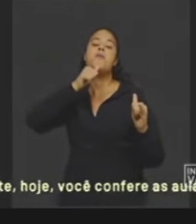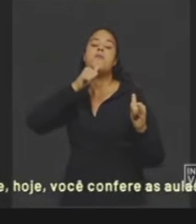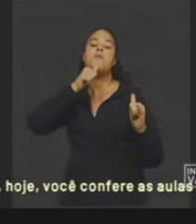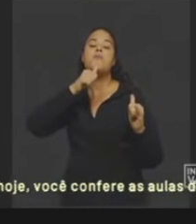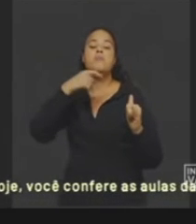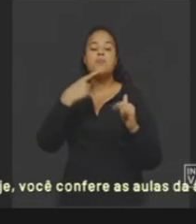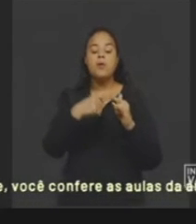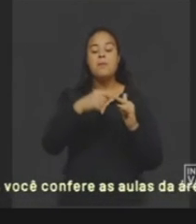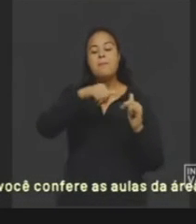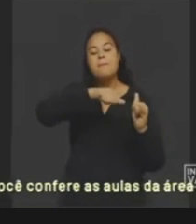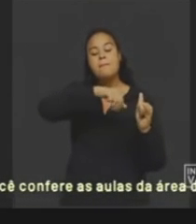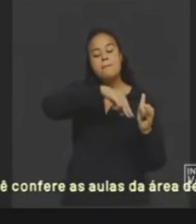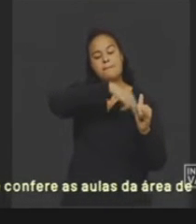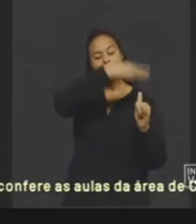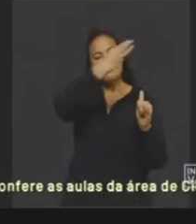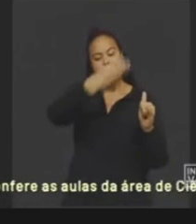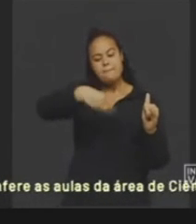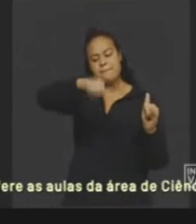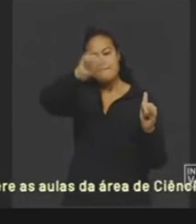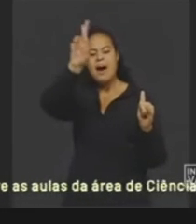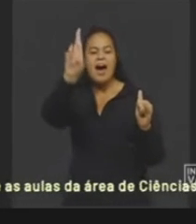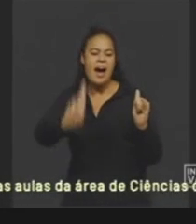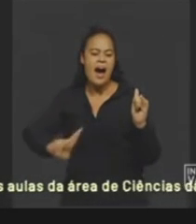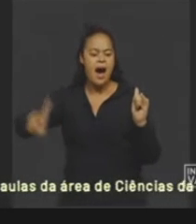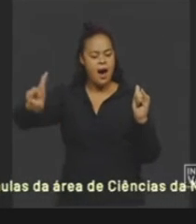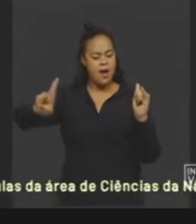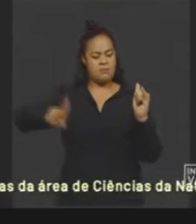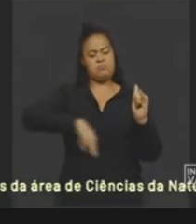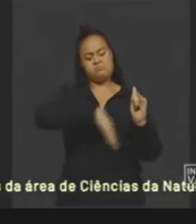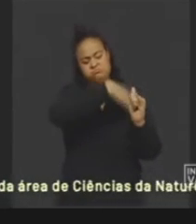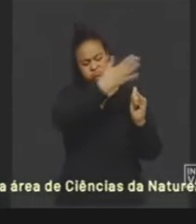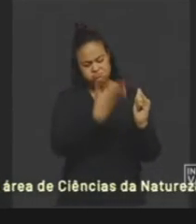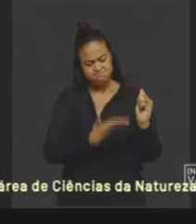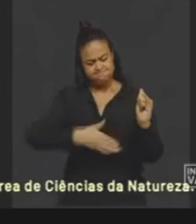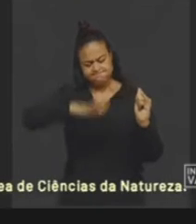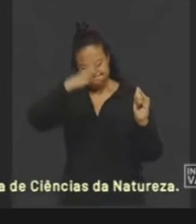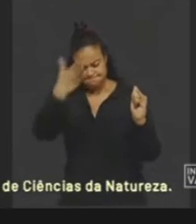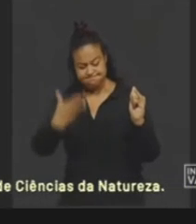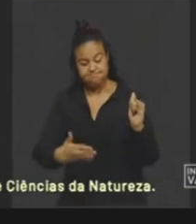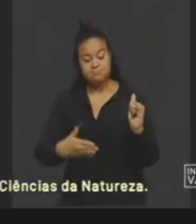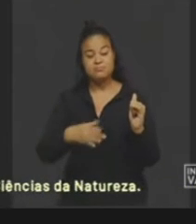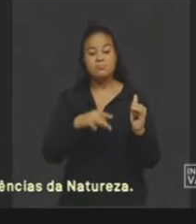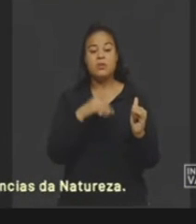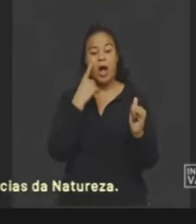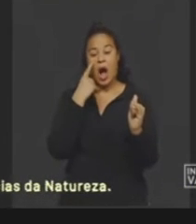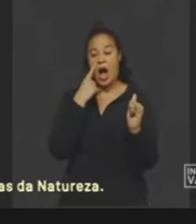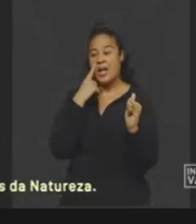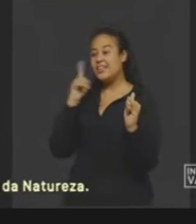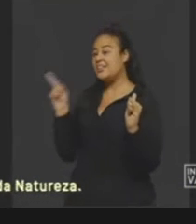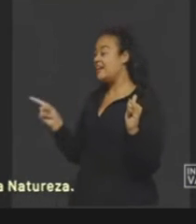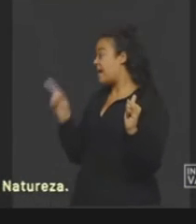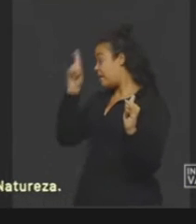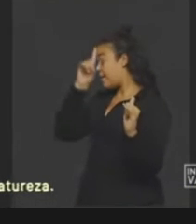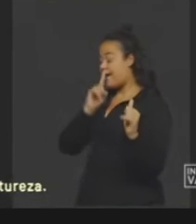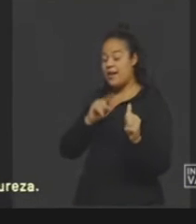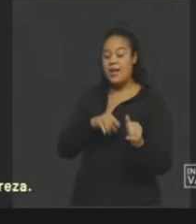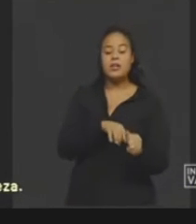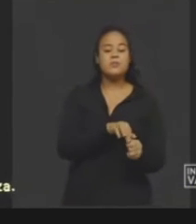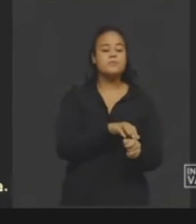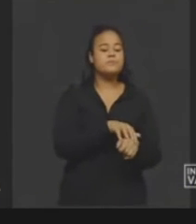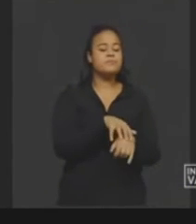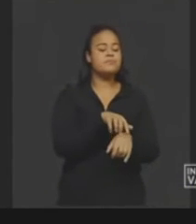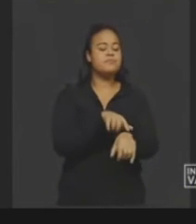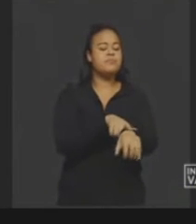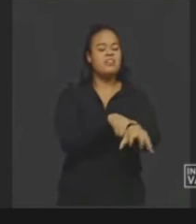Aqui tem uma fotografia aqui mostrando basicamente esse aparelho enorme que está aqui de amarelo ele vai capturar o